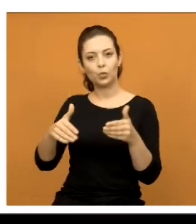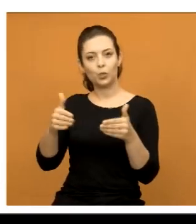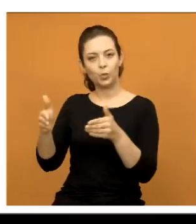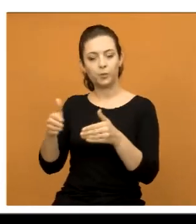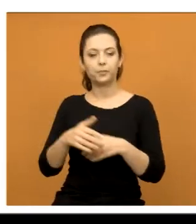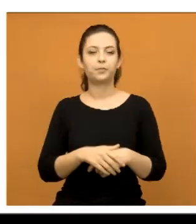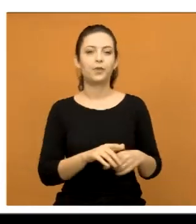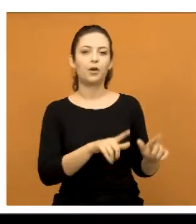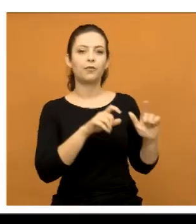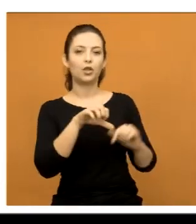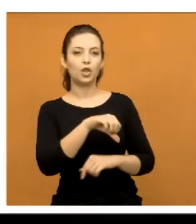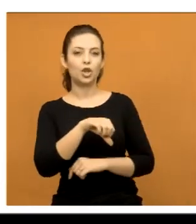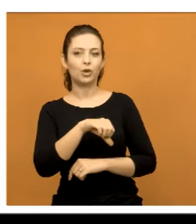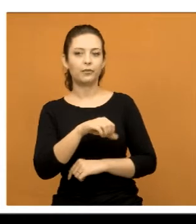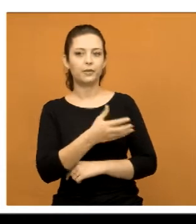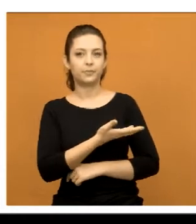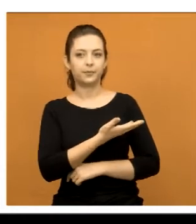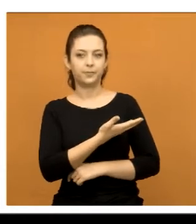A foto 9.